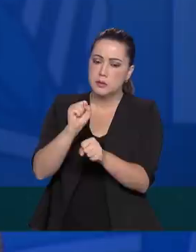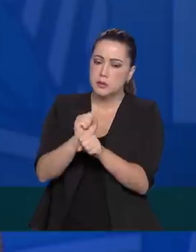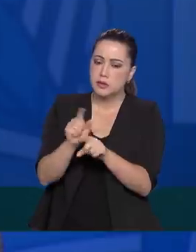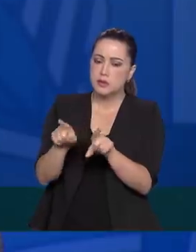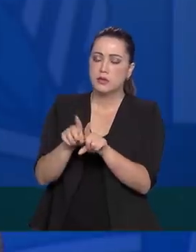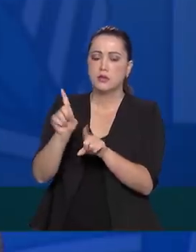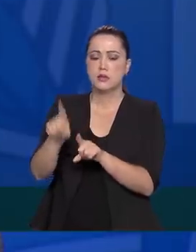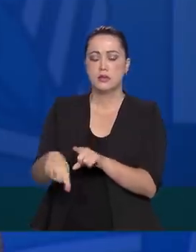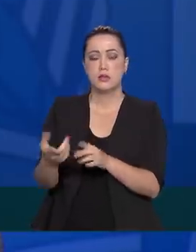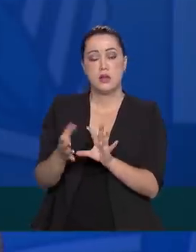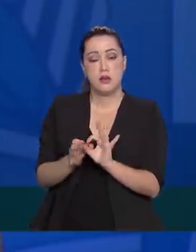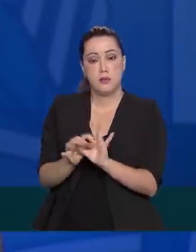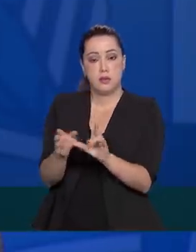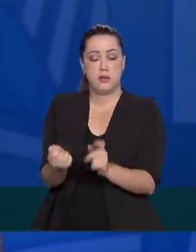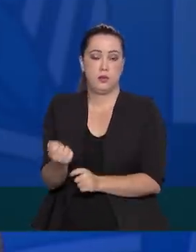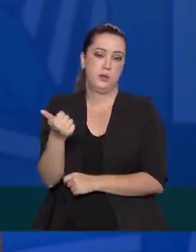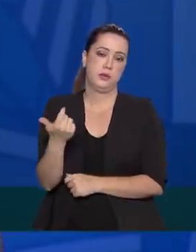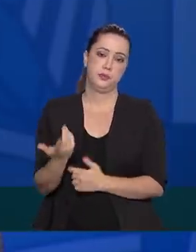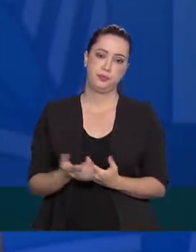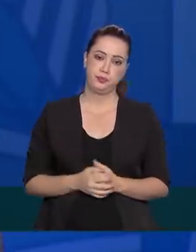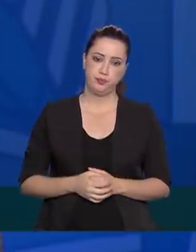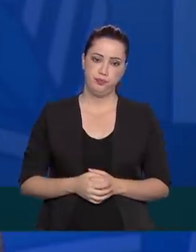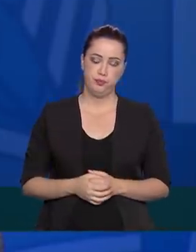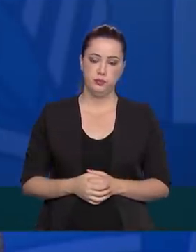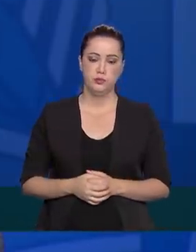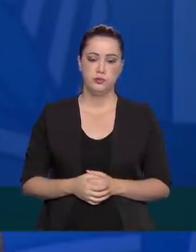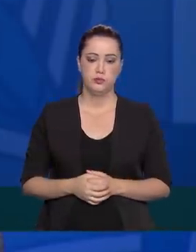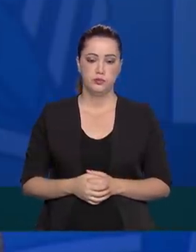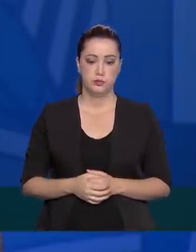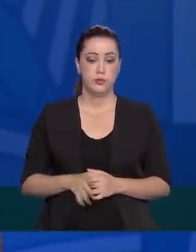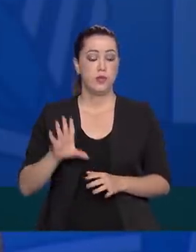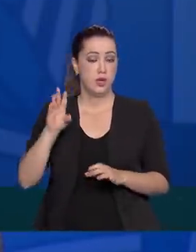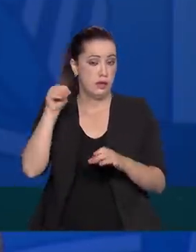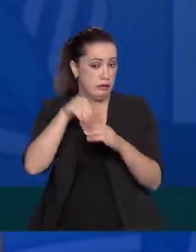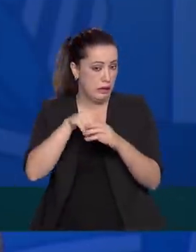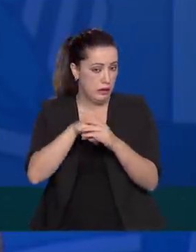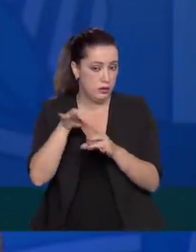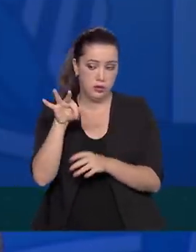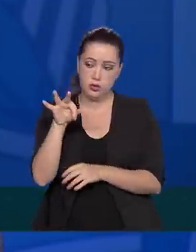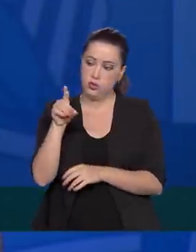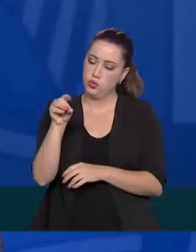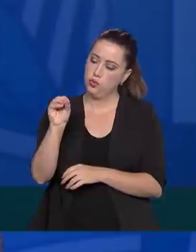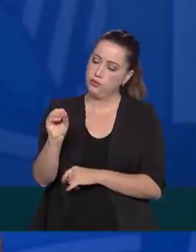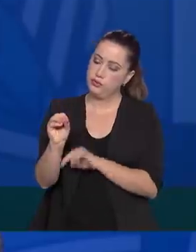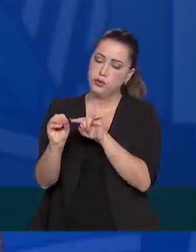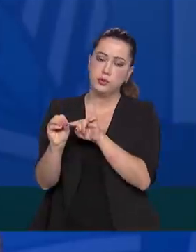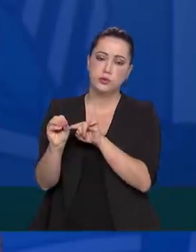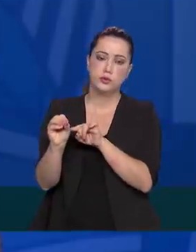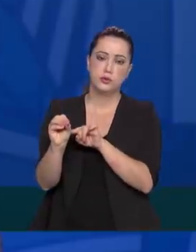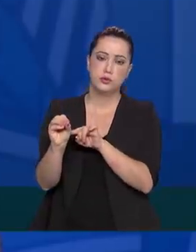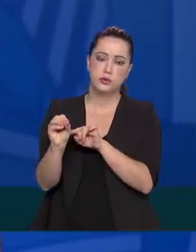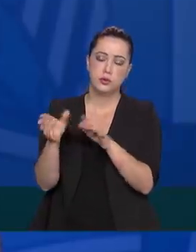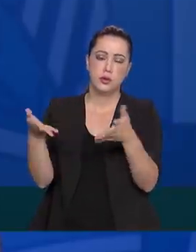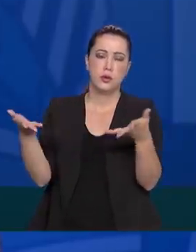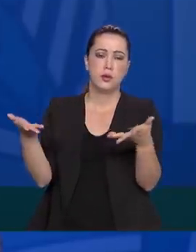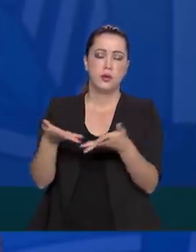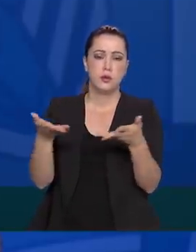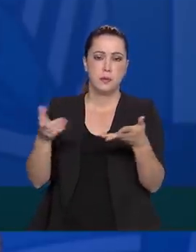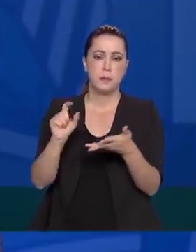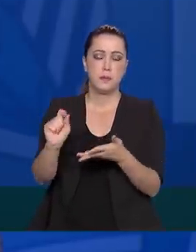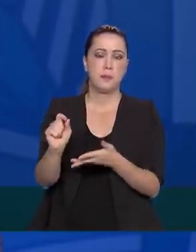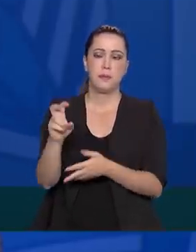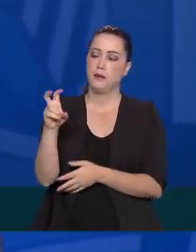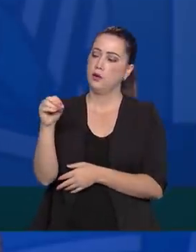liberados. Dentro do Fundo Nacional de Segurança Pública, agora, 500